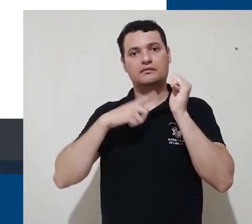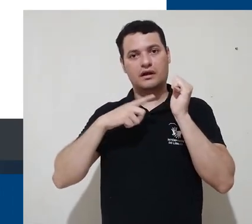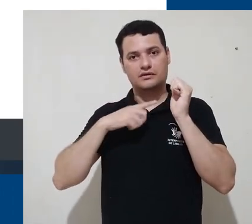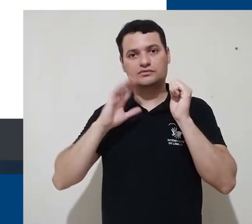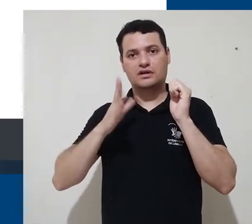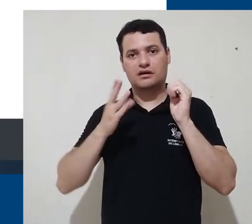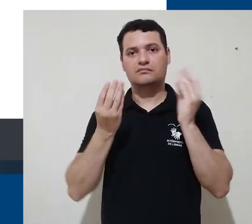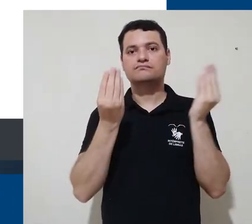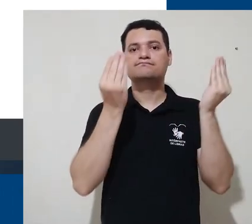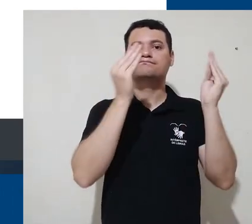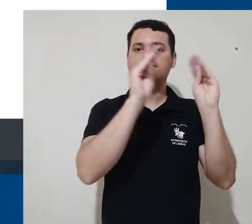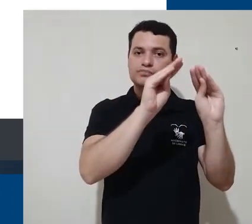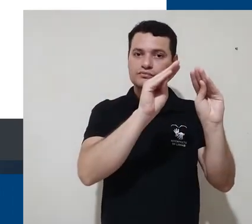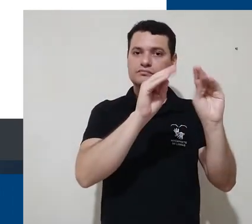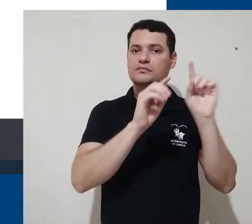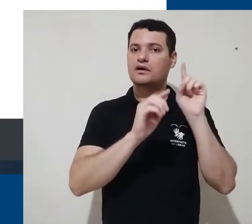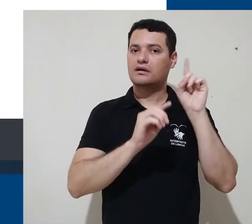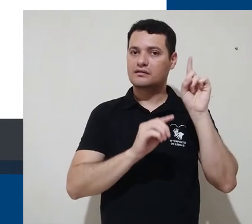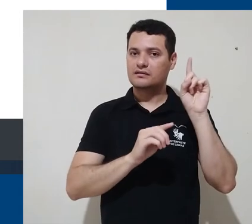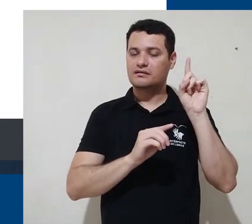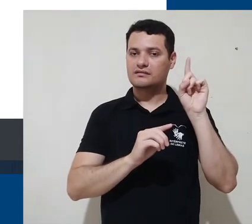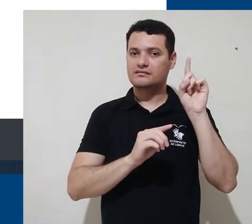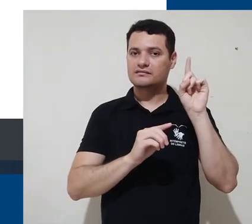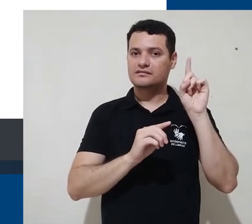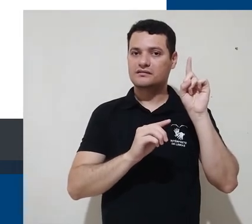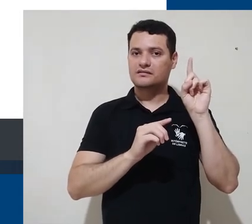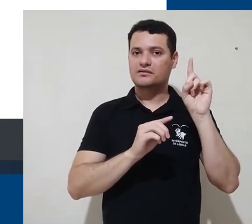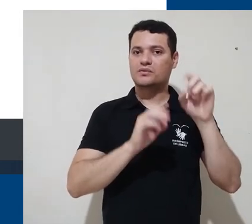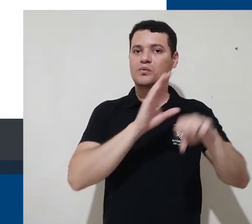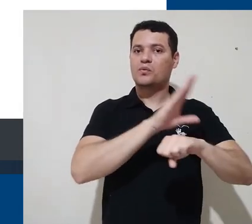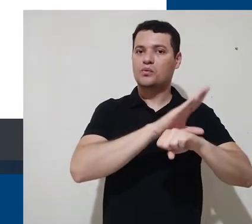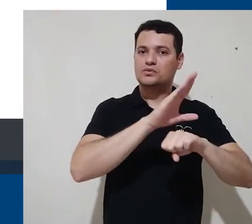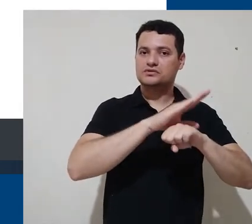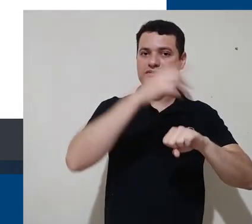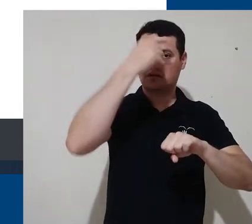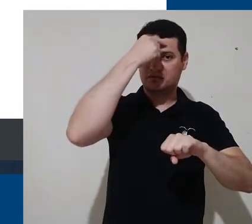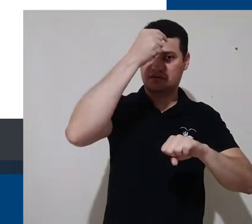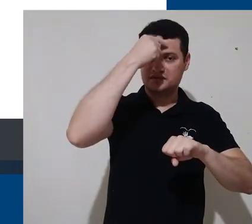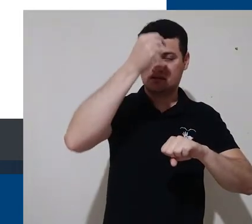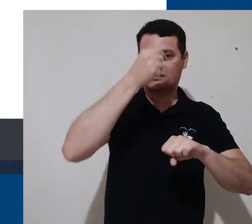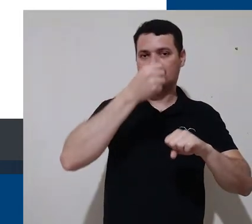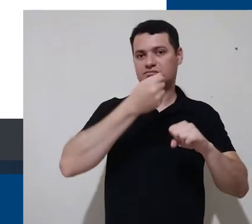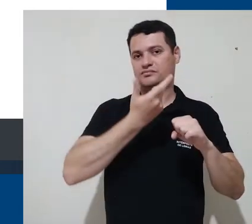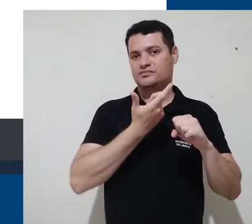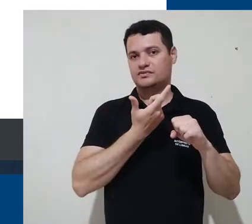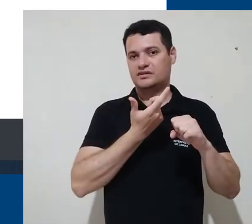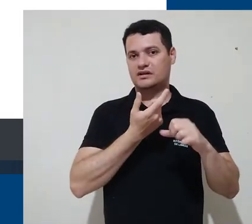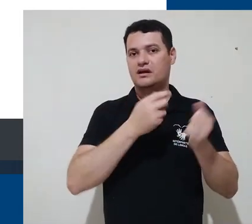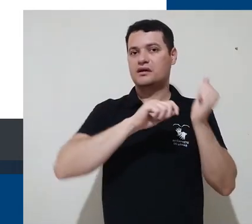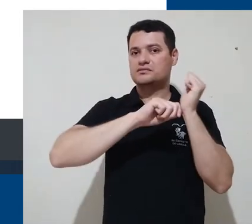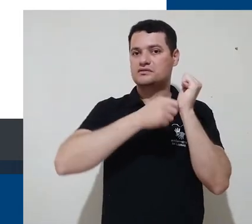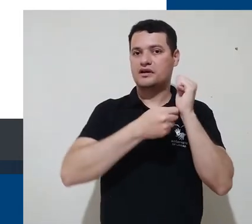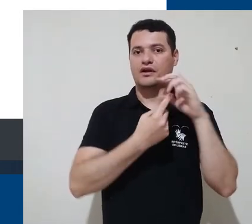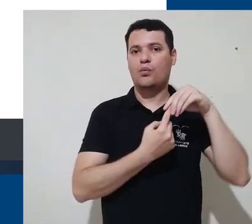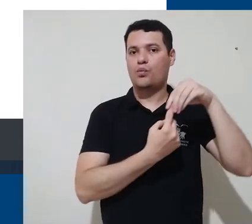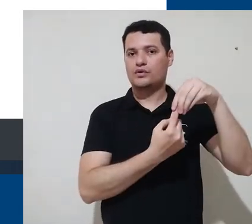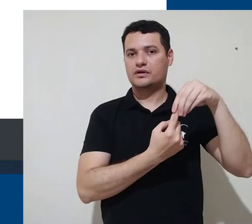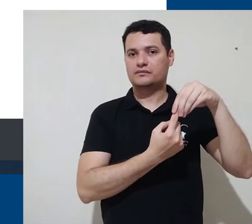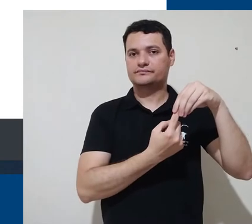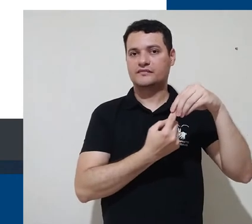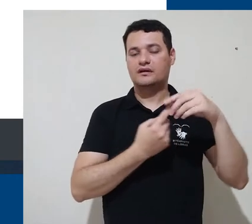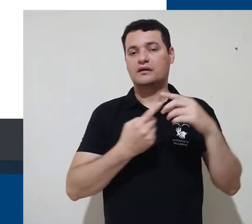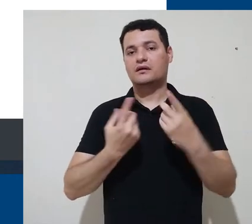inseridas as credenciais para quem usa a plataforma de graduação, o login único. Para quem usa a plataforma de especialização,